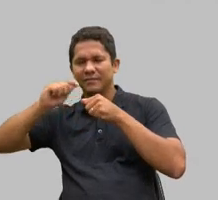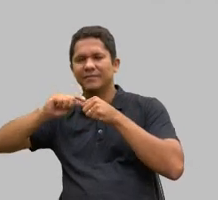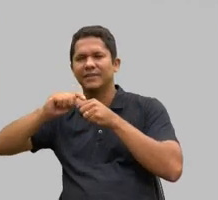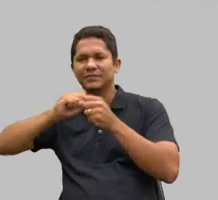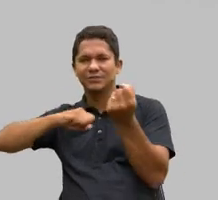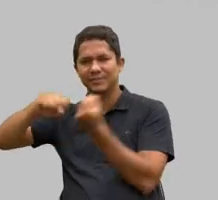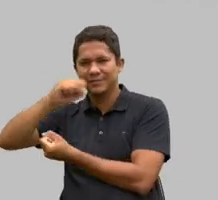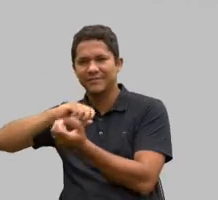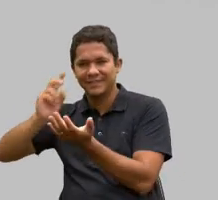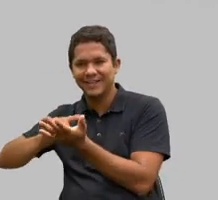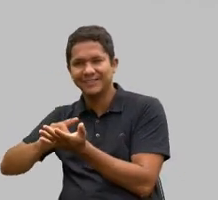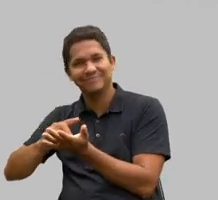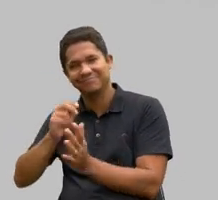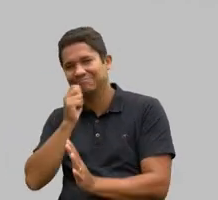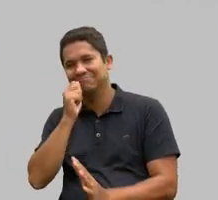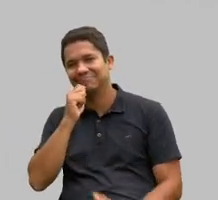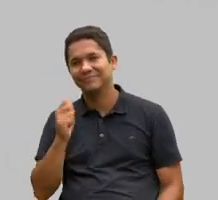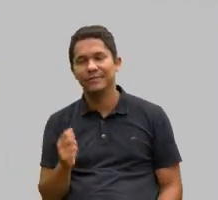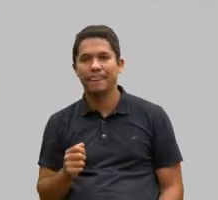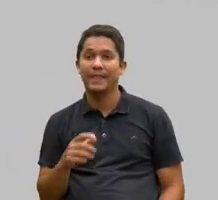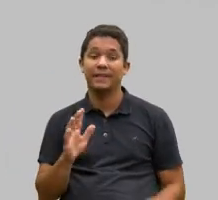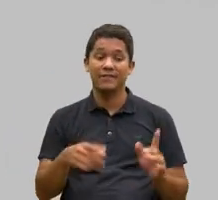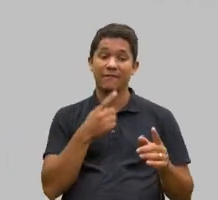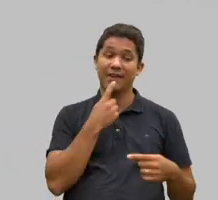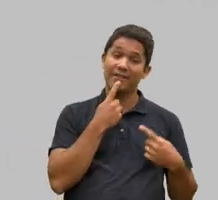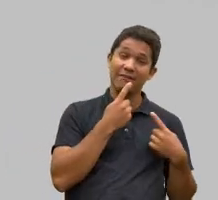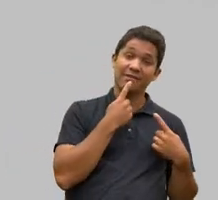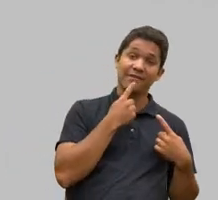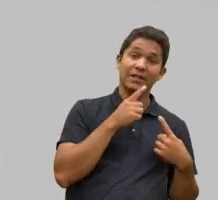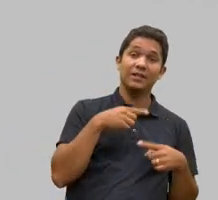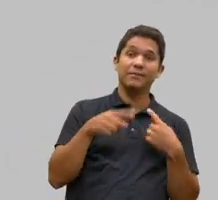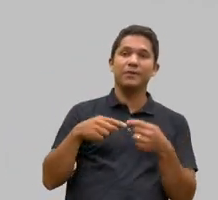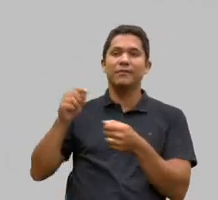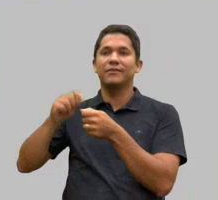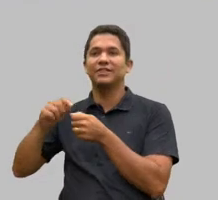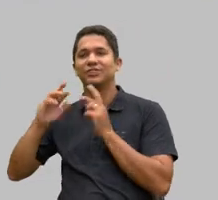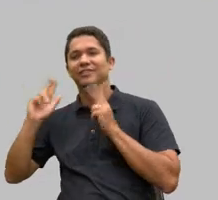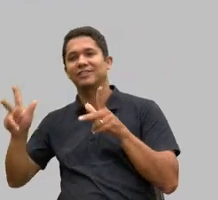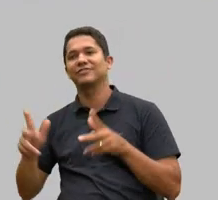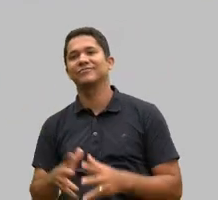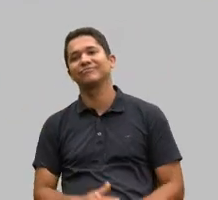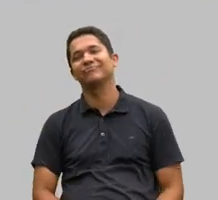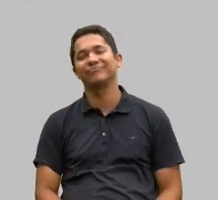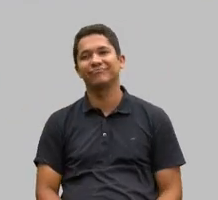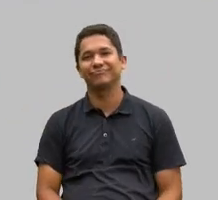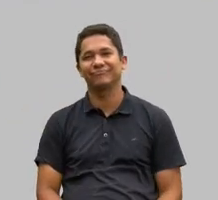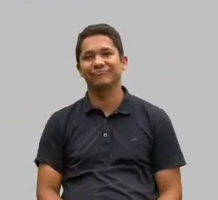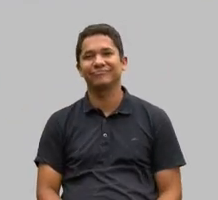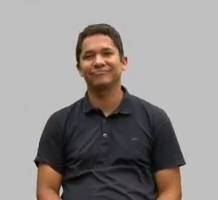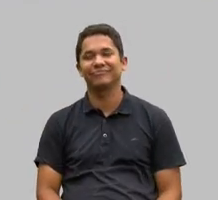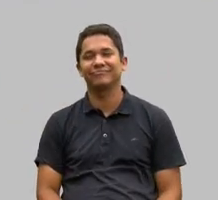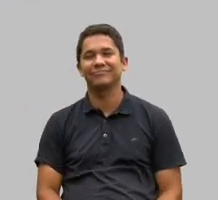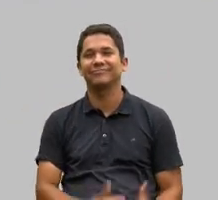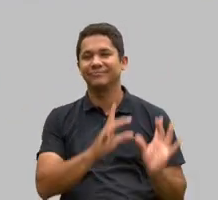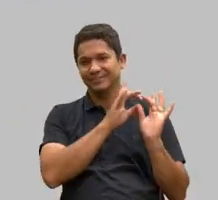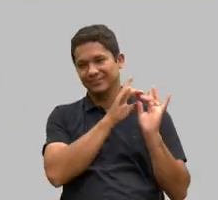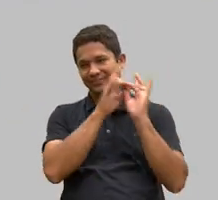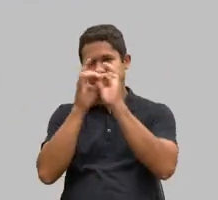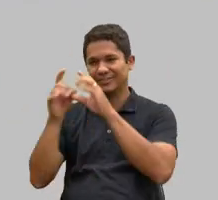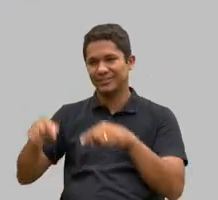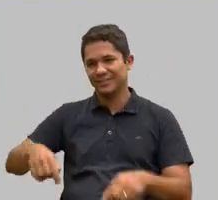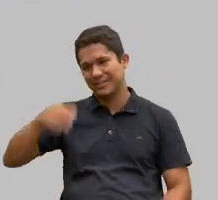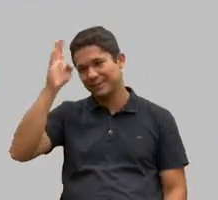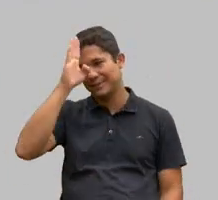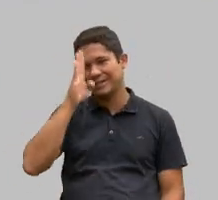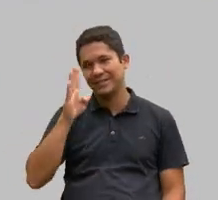coisa e acabamos fazendo outra. É um desafio de todos nós. No contexto nacional brasileiro, três